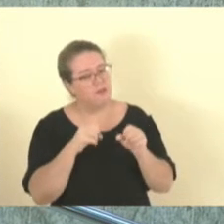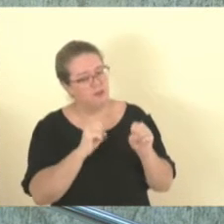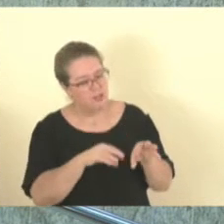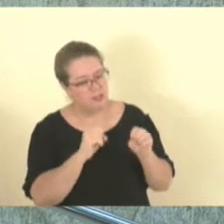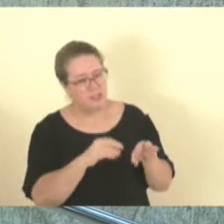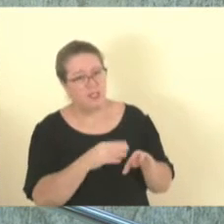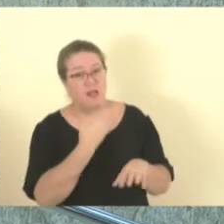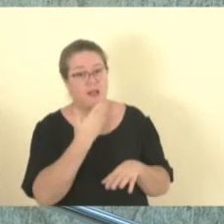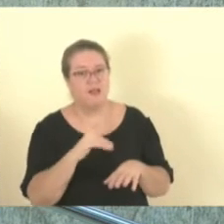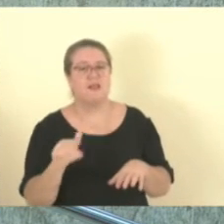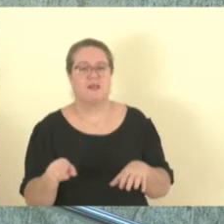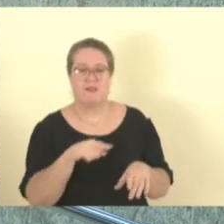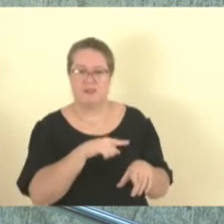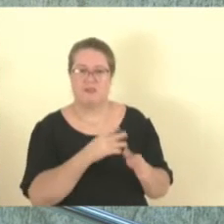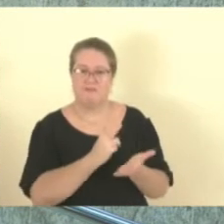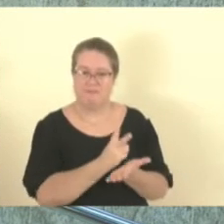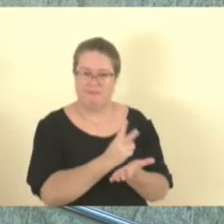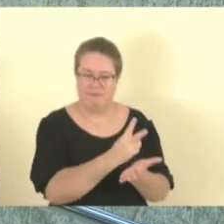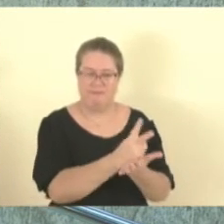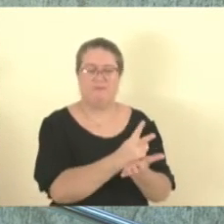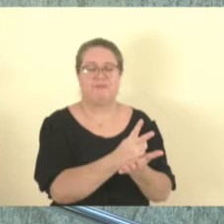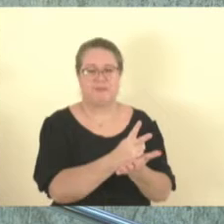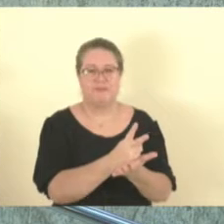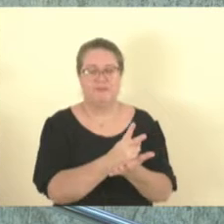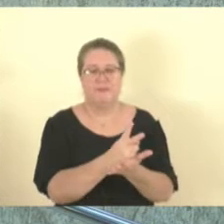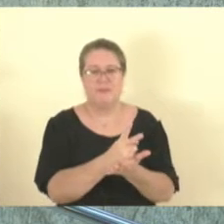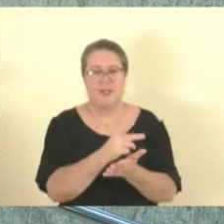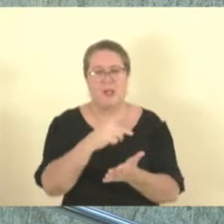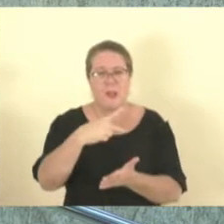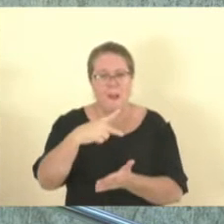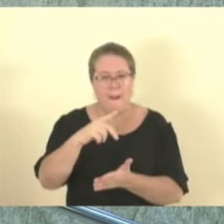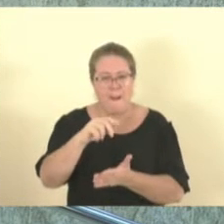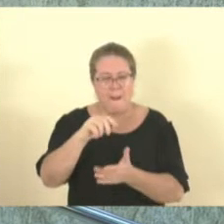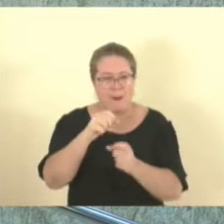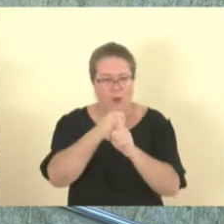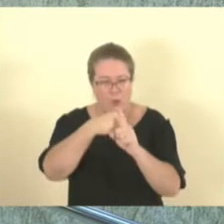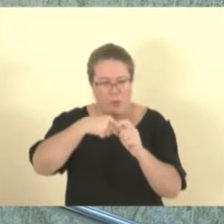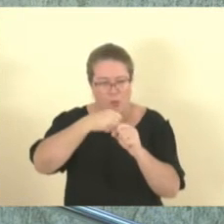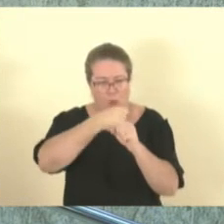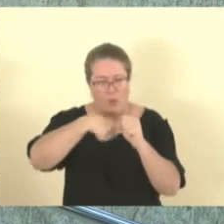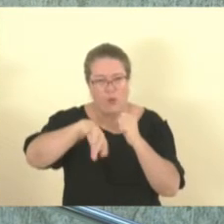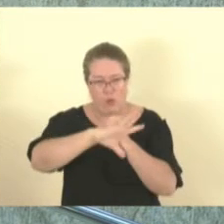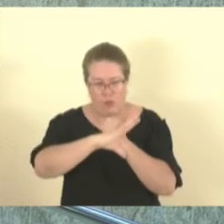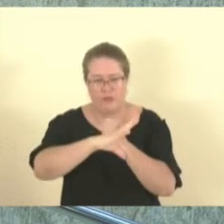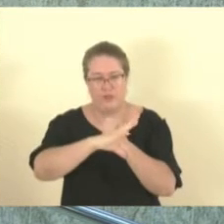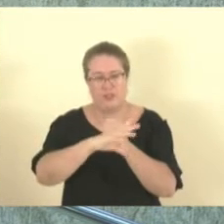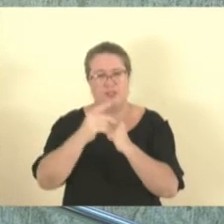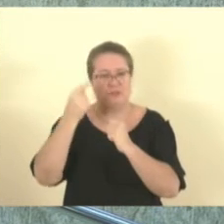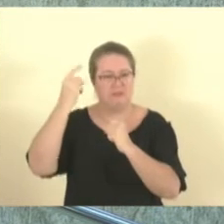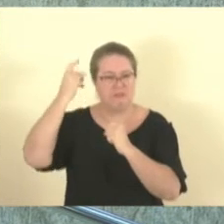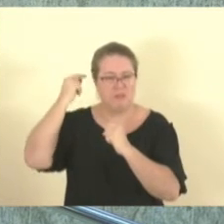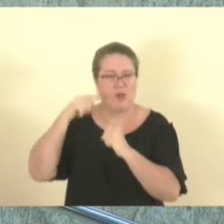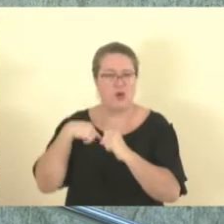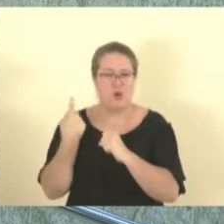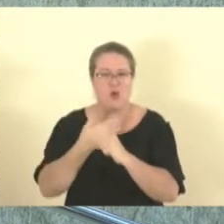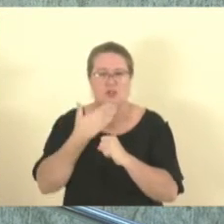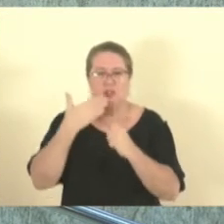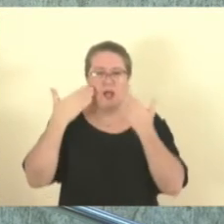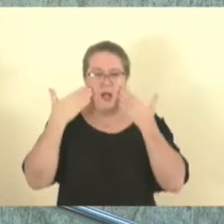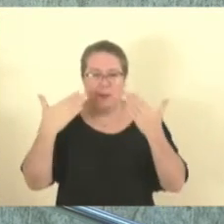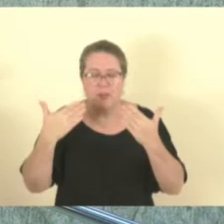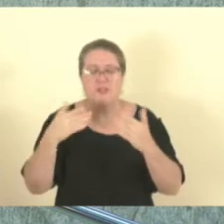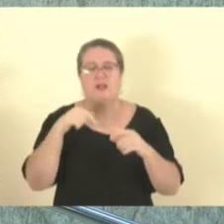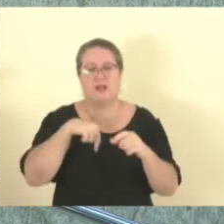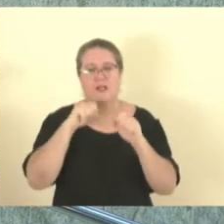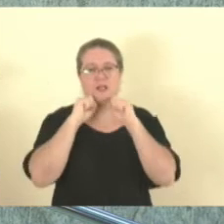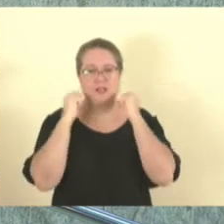crianças. Durante a pandemia, pastora, lá em 2020, nós apresentamos aqui na Assembleia Legislativa um projeto de lei